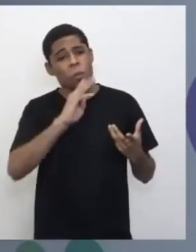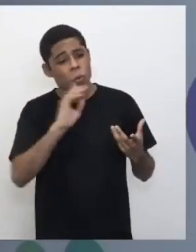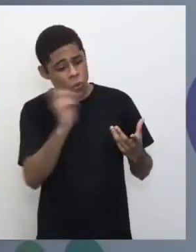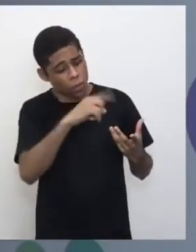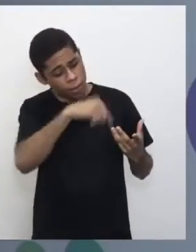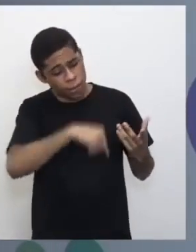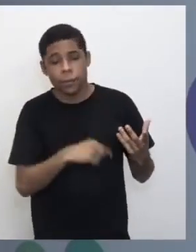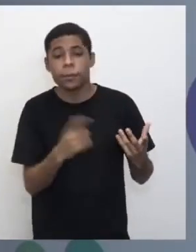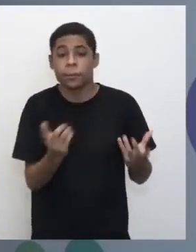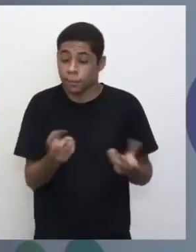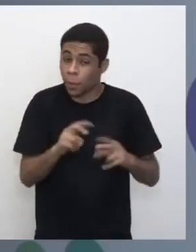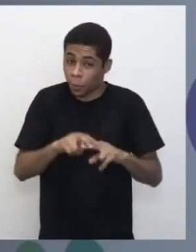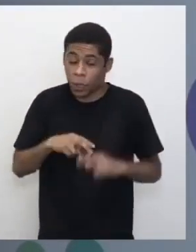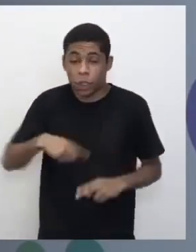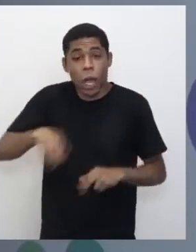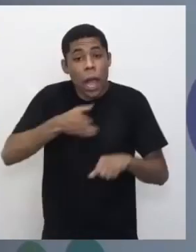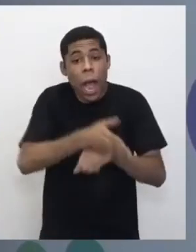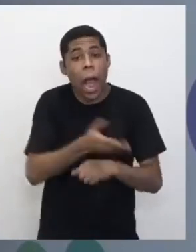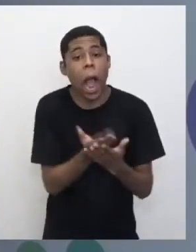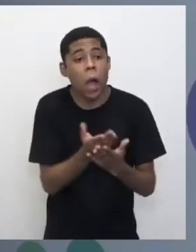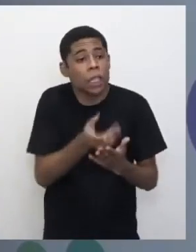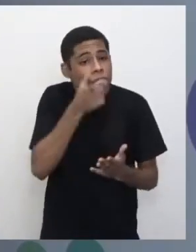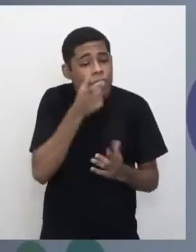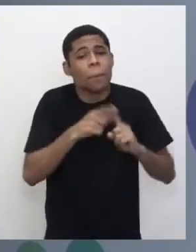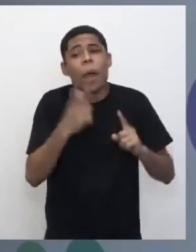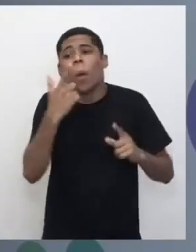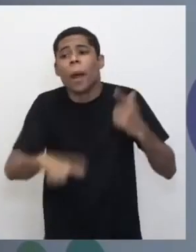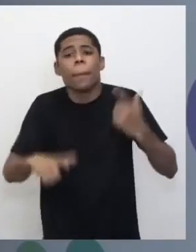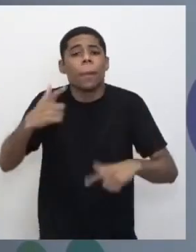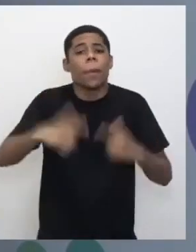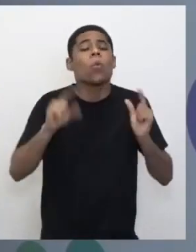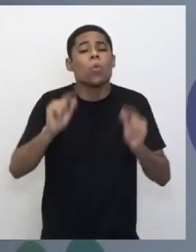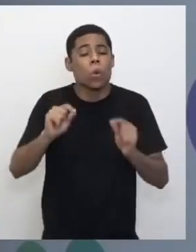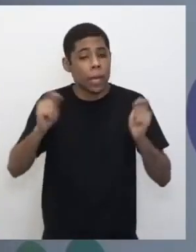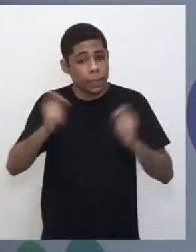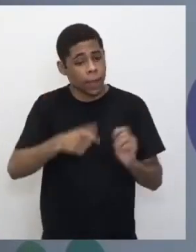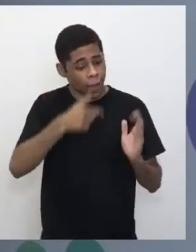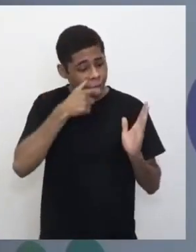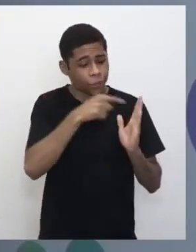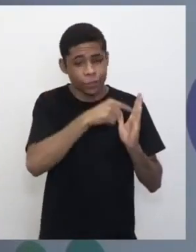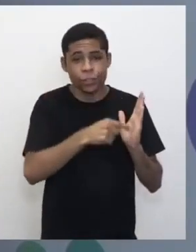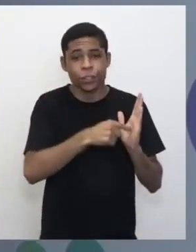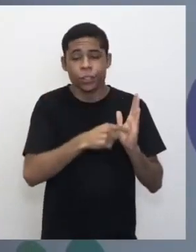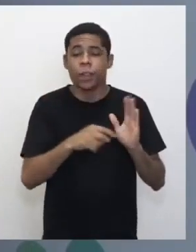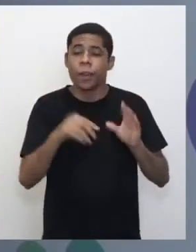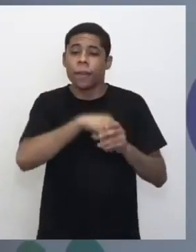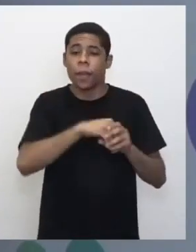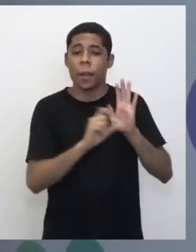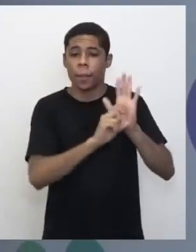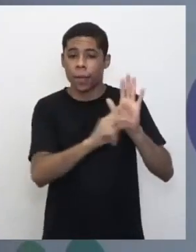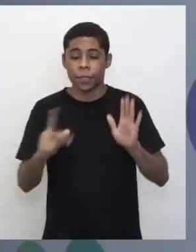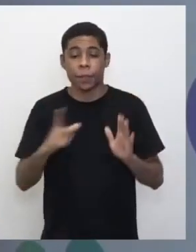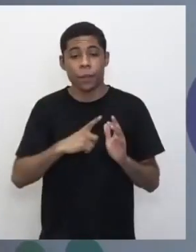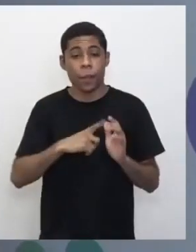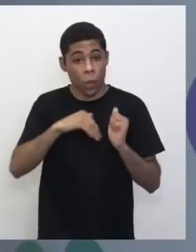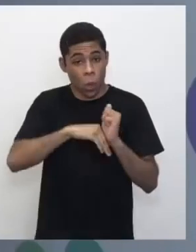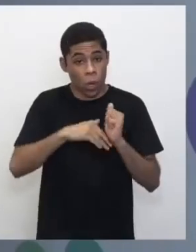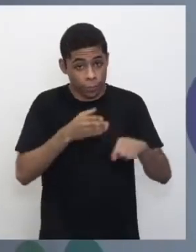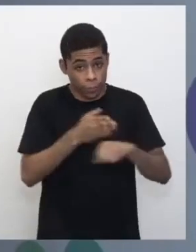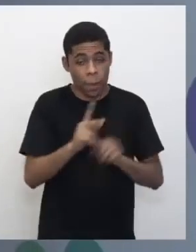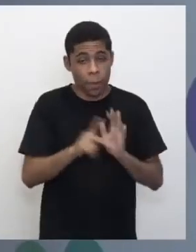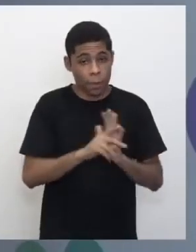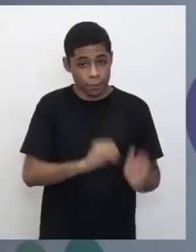A gente entra ali só para assistir a aula e a gente não lembra quais são as opções que a gente tem dentro desse aplicativo. Então a gente tem o código de acesso ou